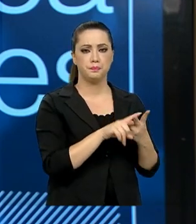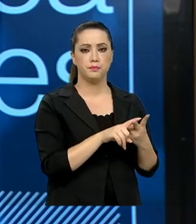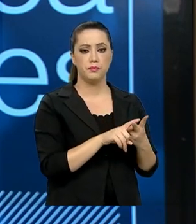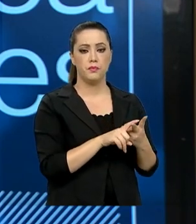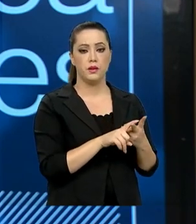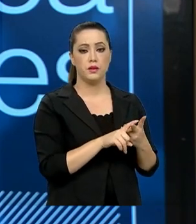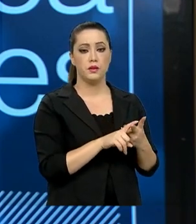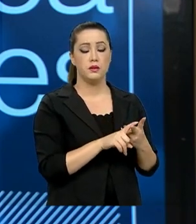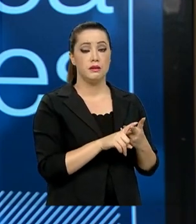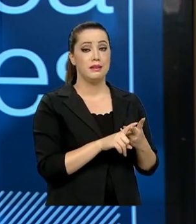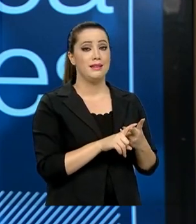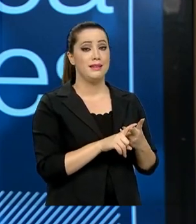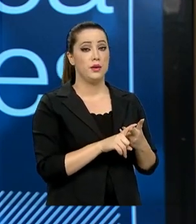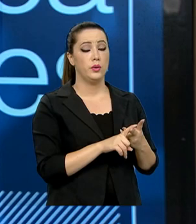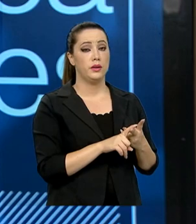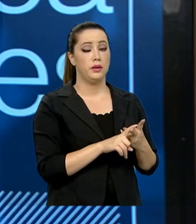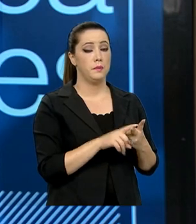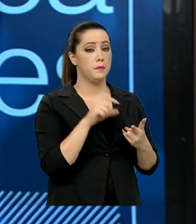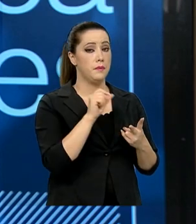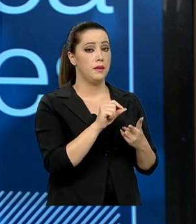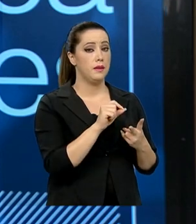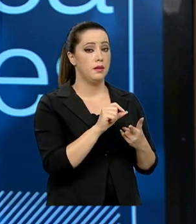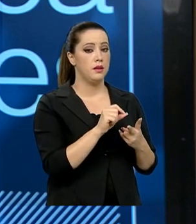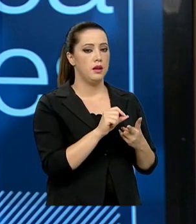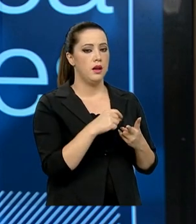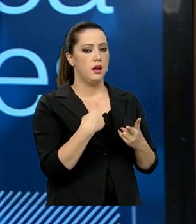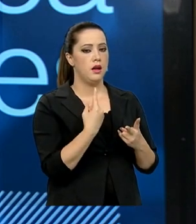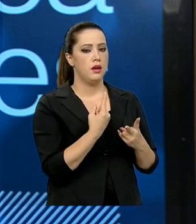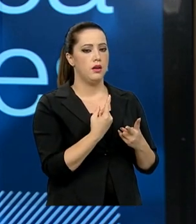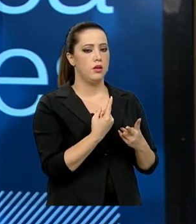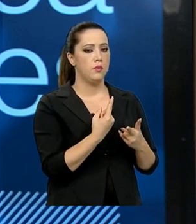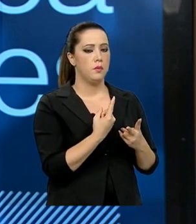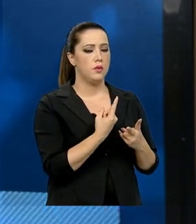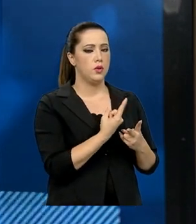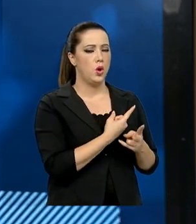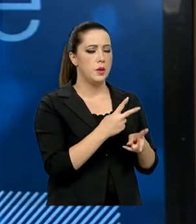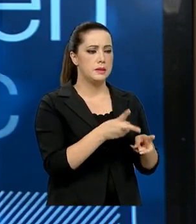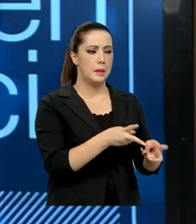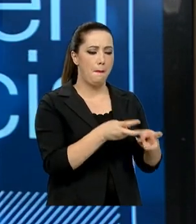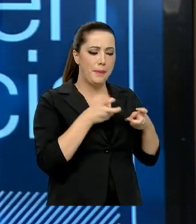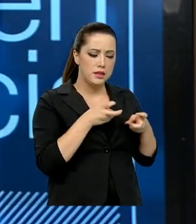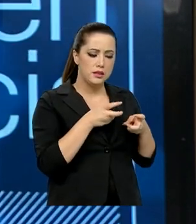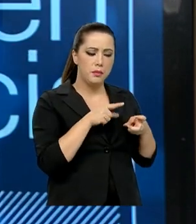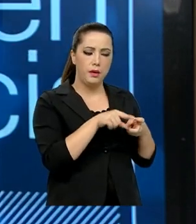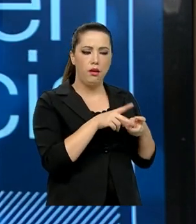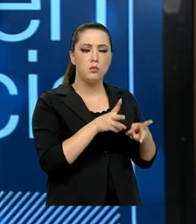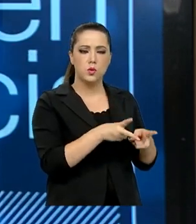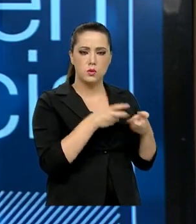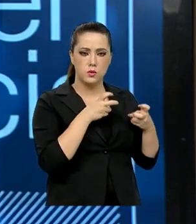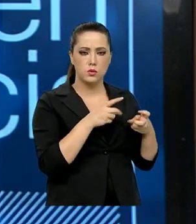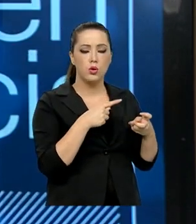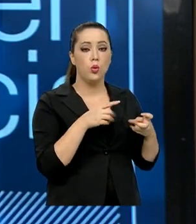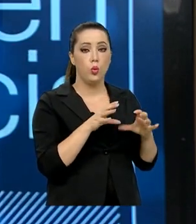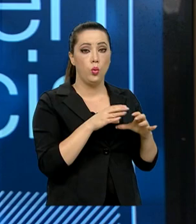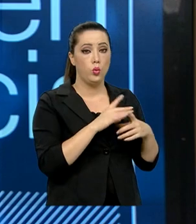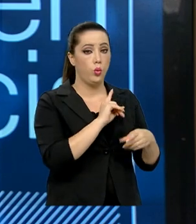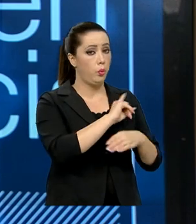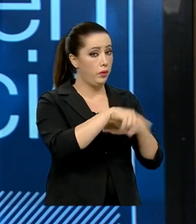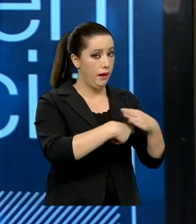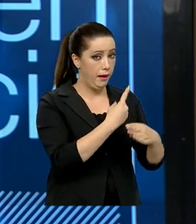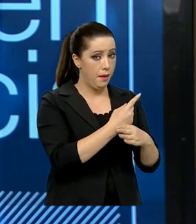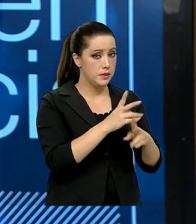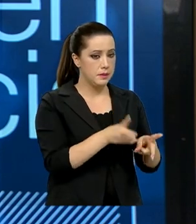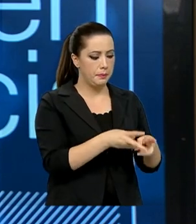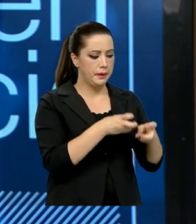demandas induzidas. A partir da percepção nossa, na CAPES, através